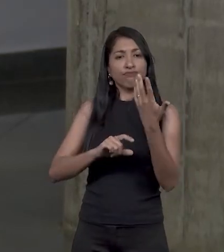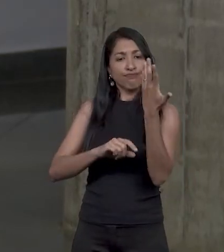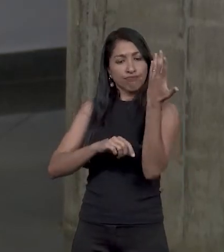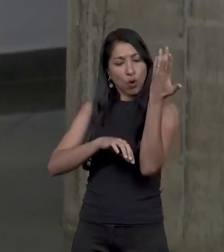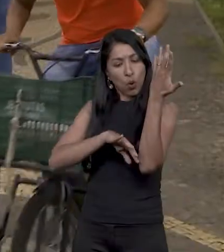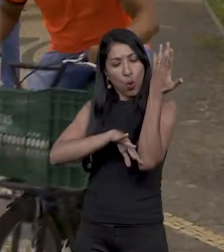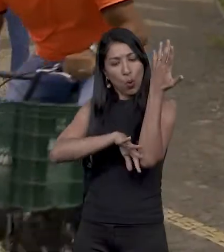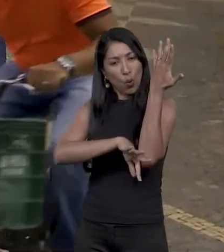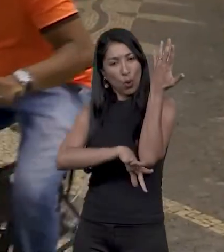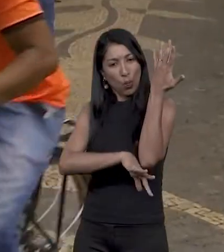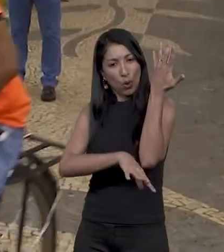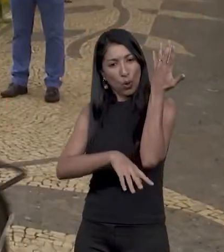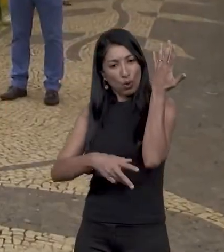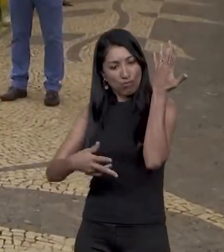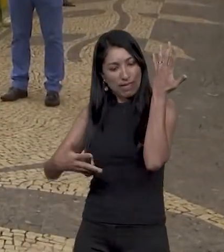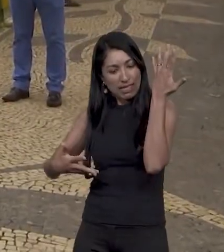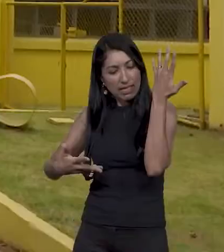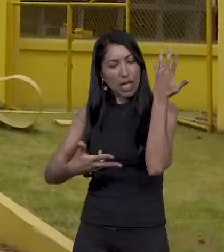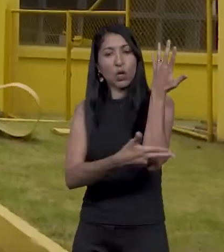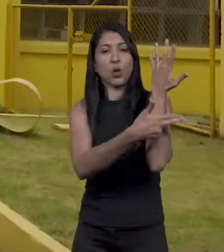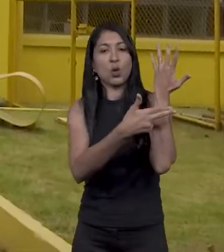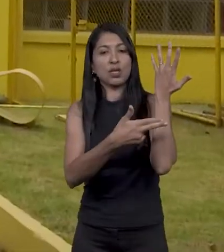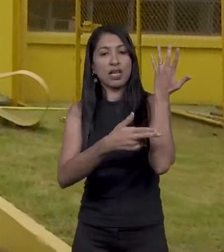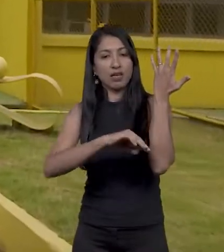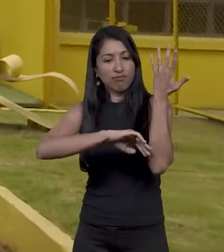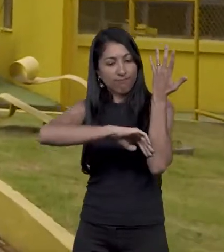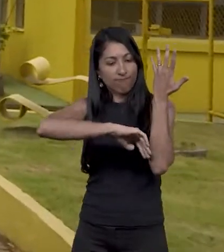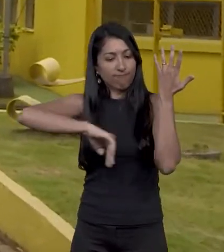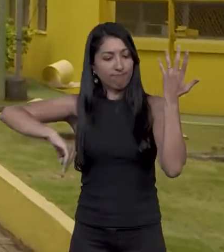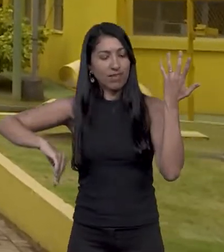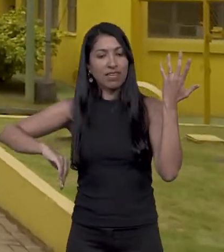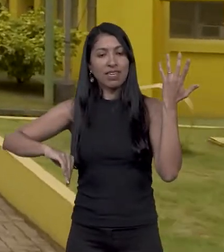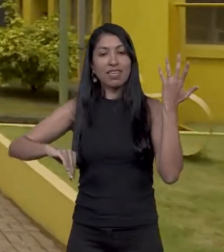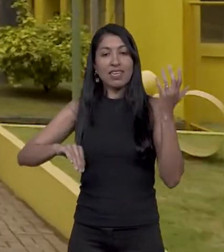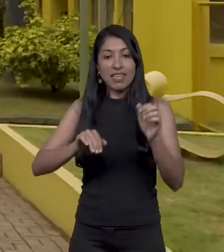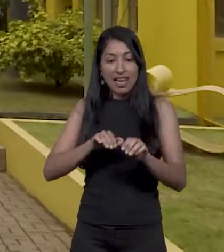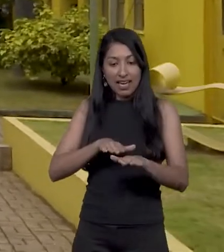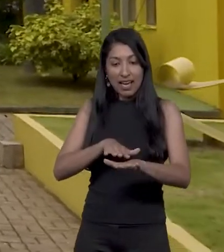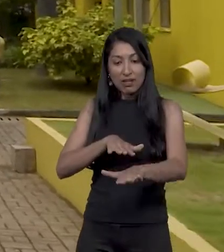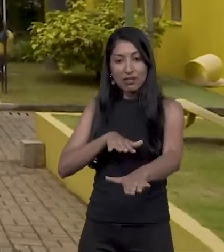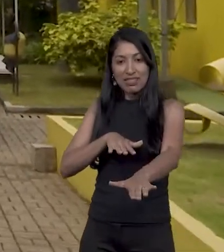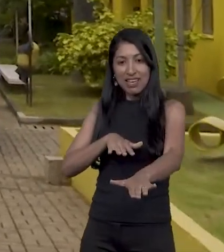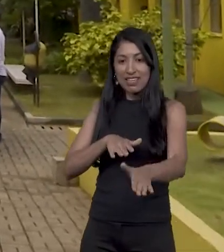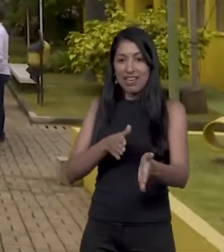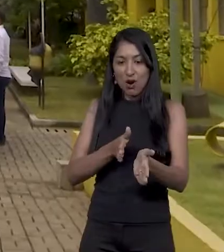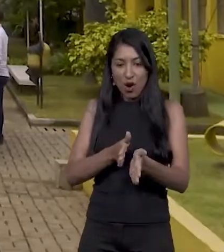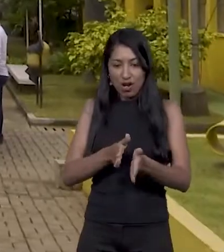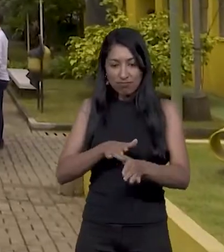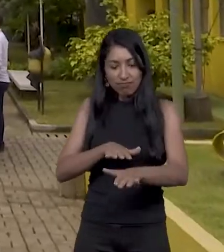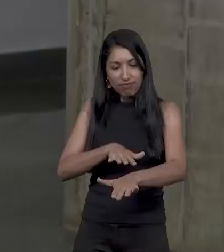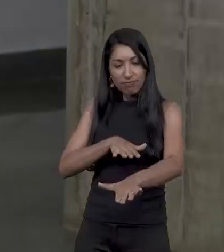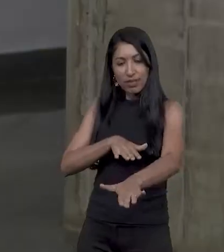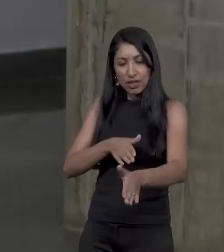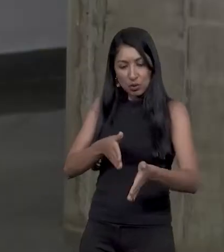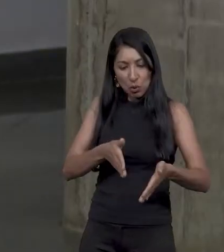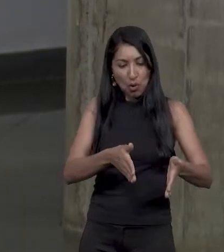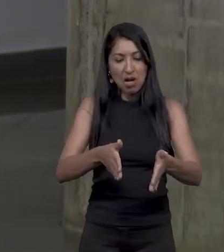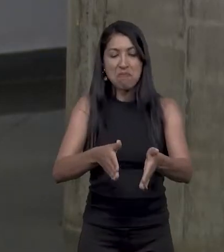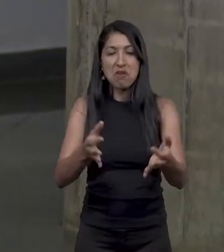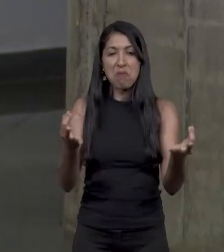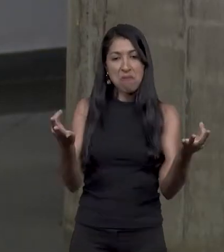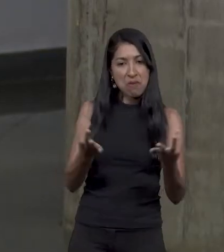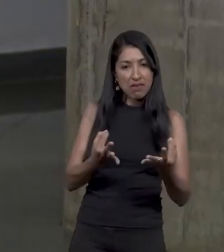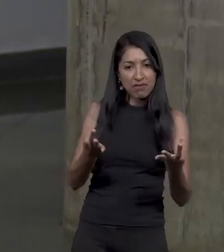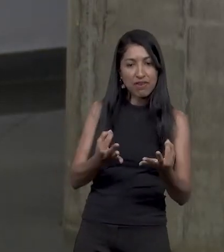da biblioteca, eles tiraram e a calçada ficou perfeita agora. Então, a